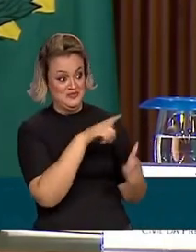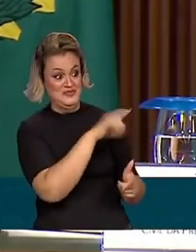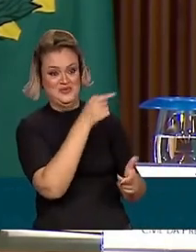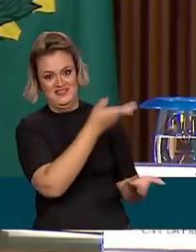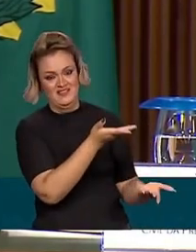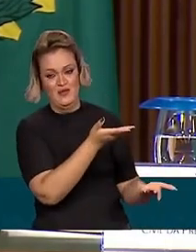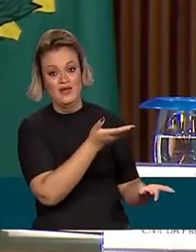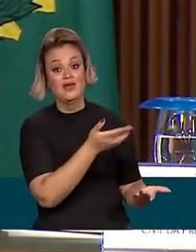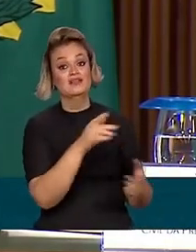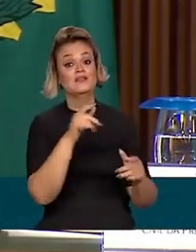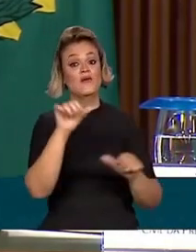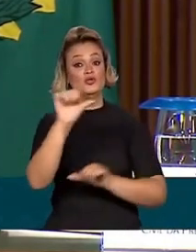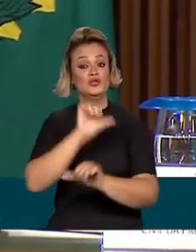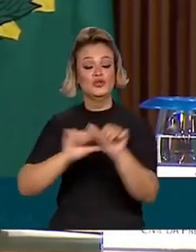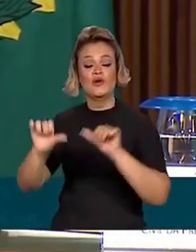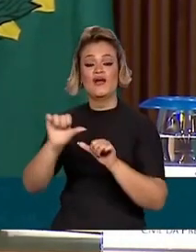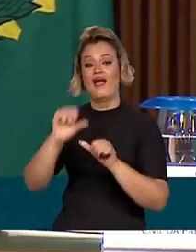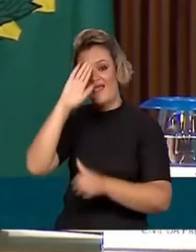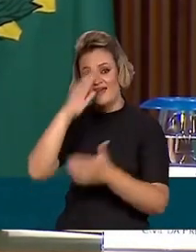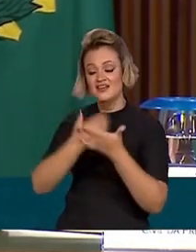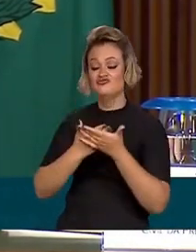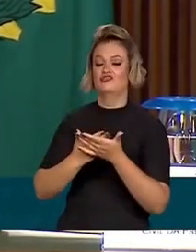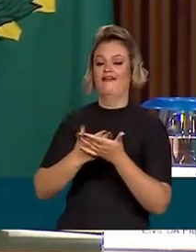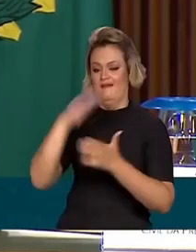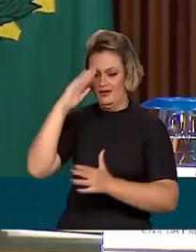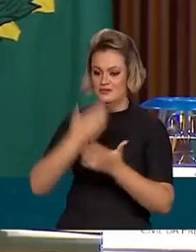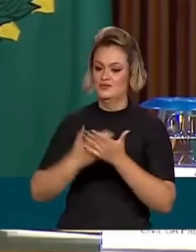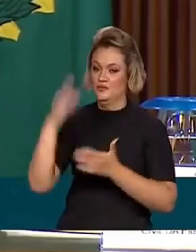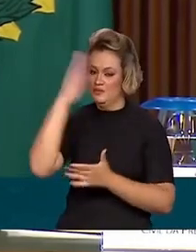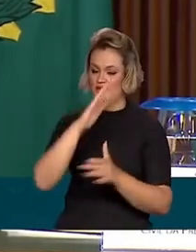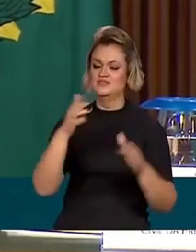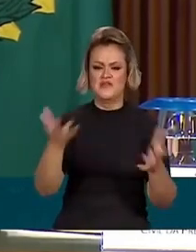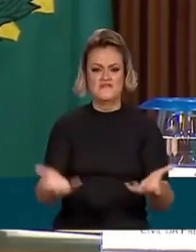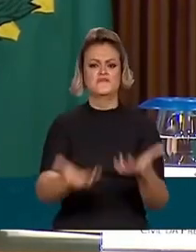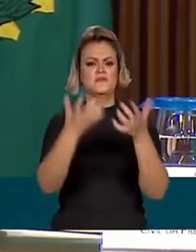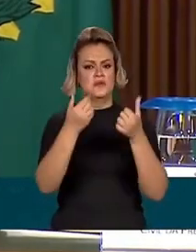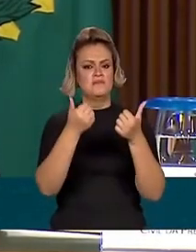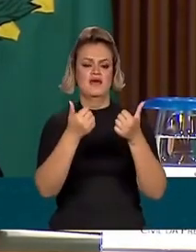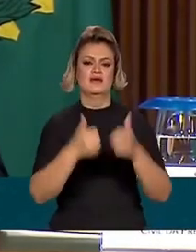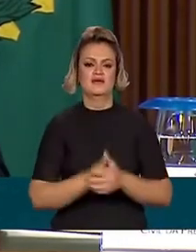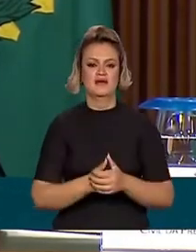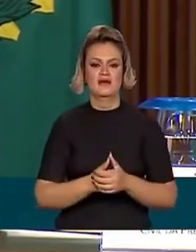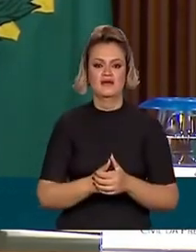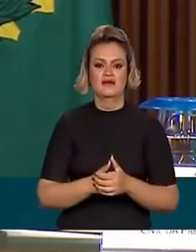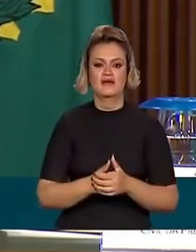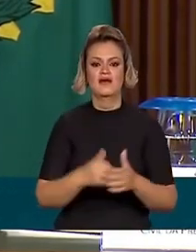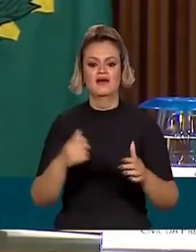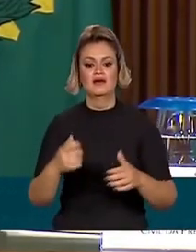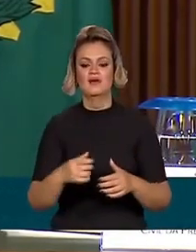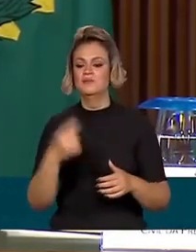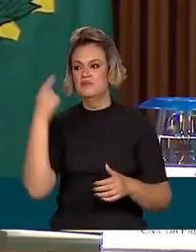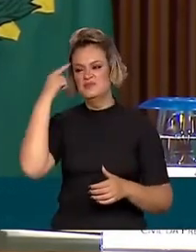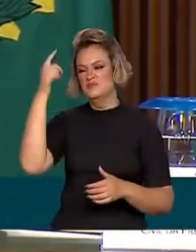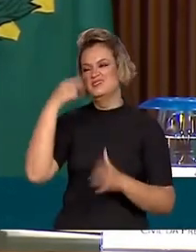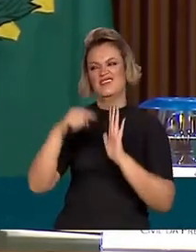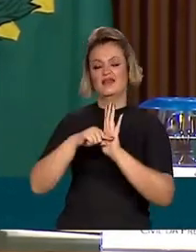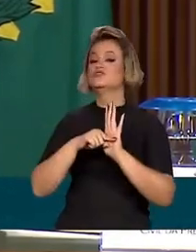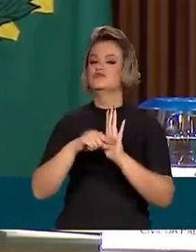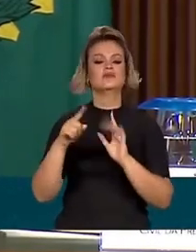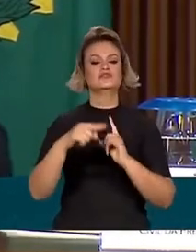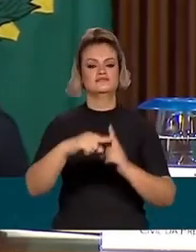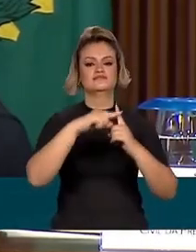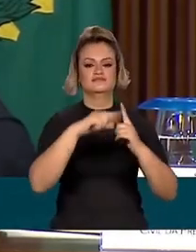país vai dar certo e vai produzir mais do que aquilo que tem algumas pessoas esperando.